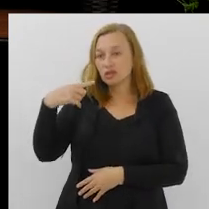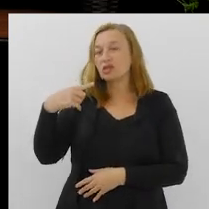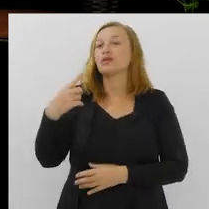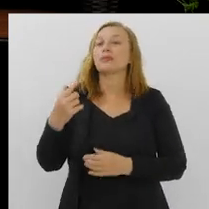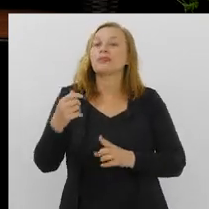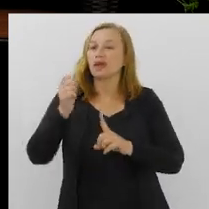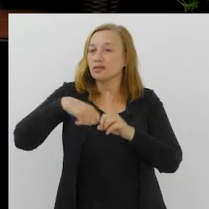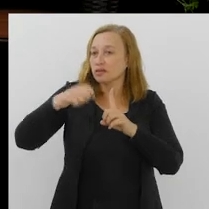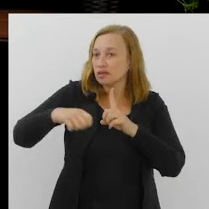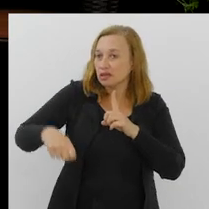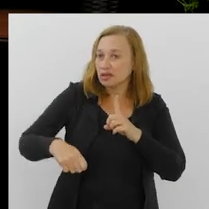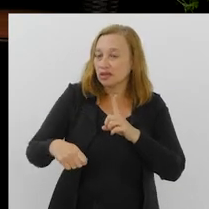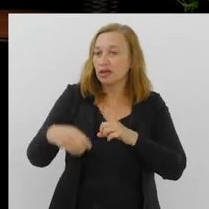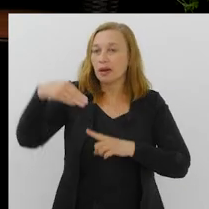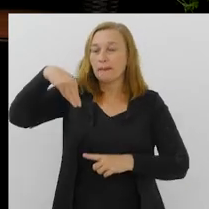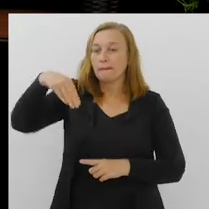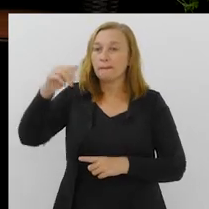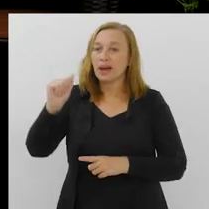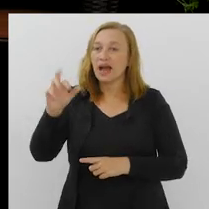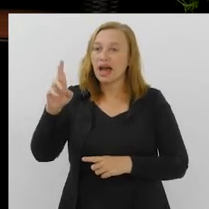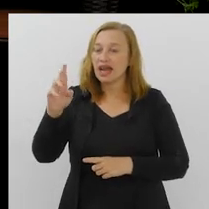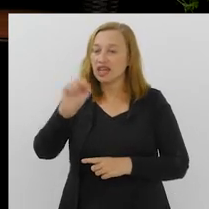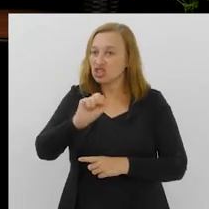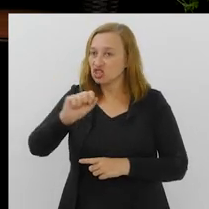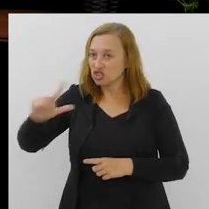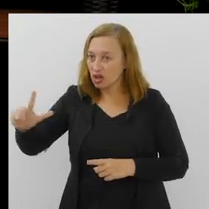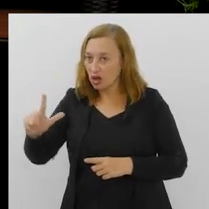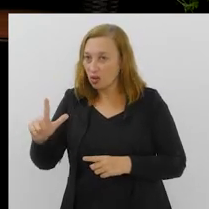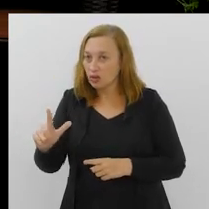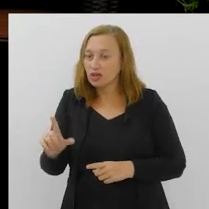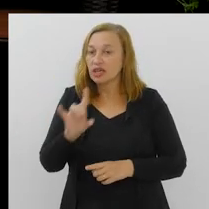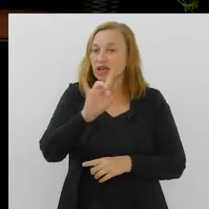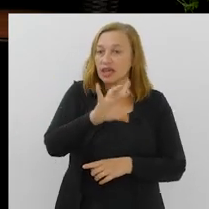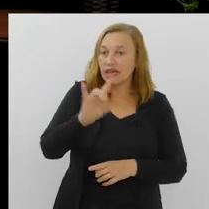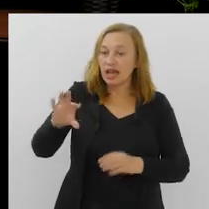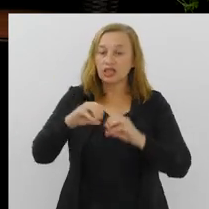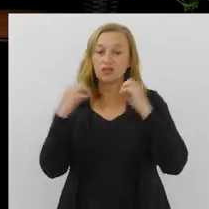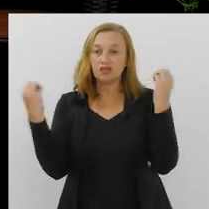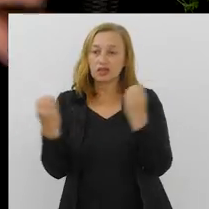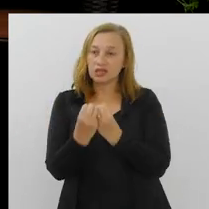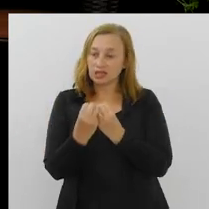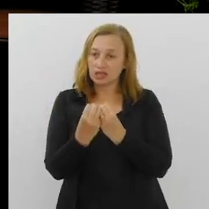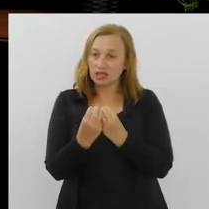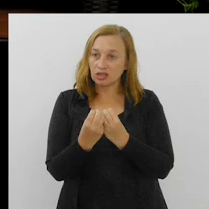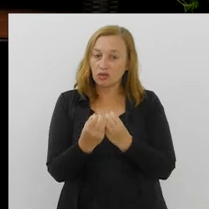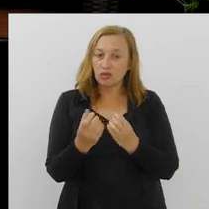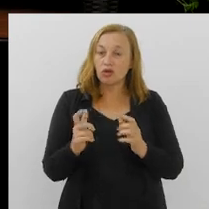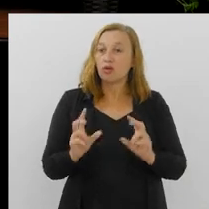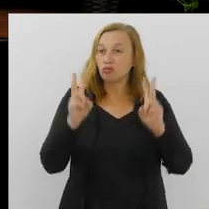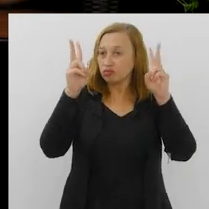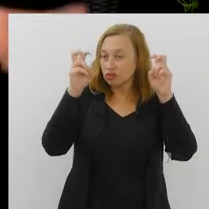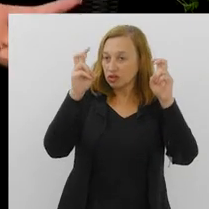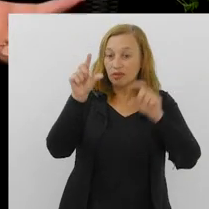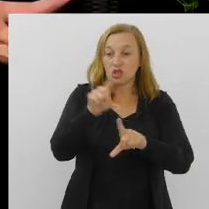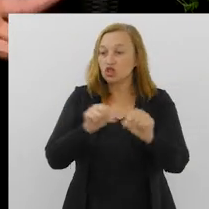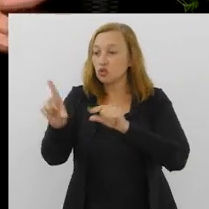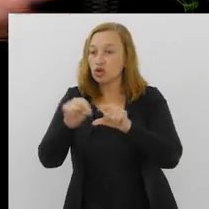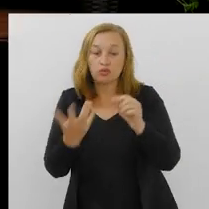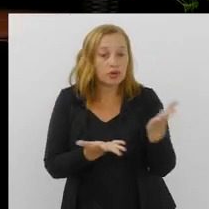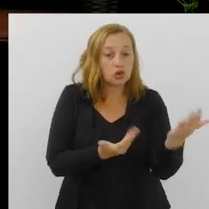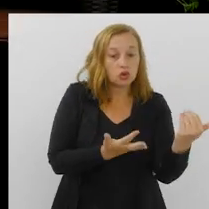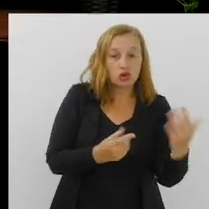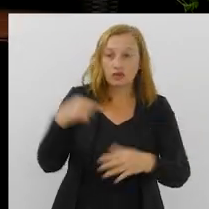acontece todo mês na nossa sede, na Marechal Câmara 150, e cada oficina a gente traz um recorte escolhido pelos jovens